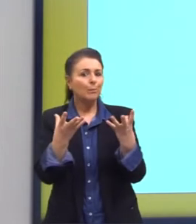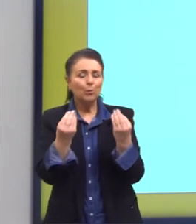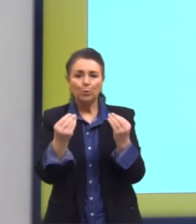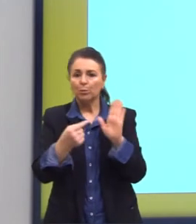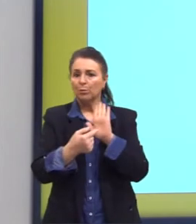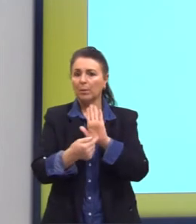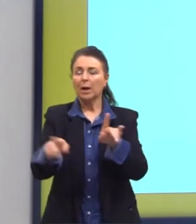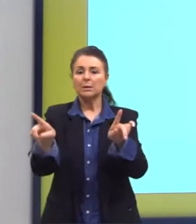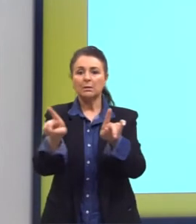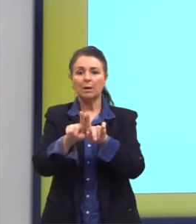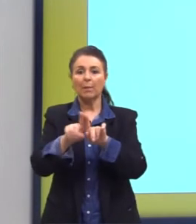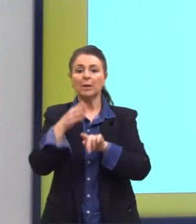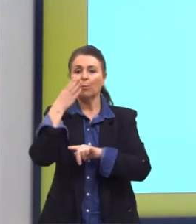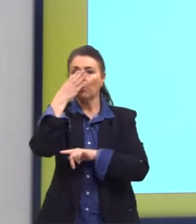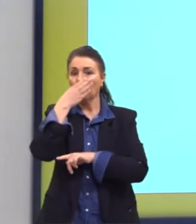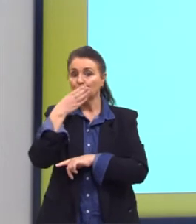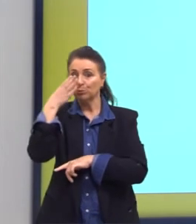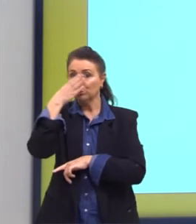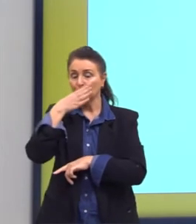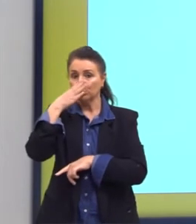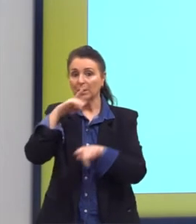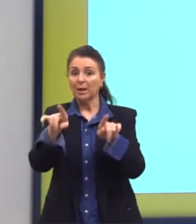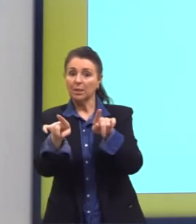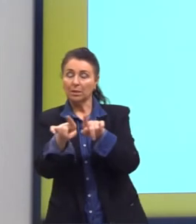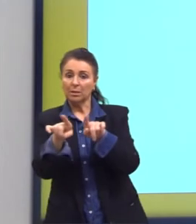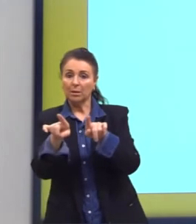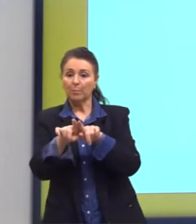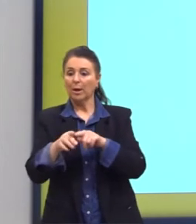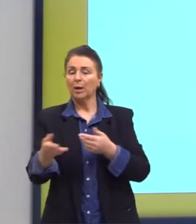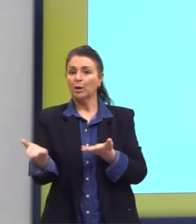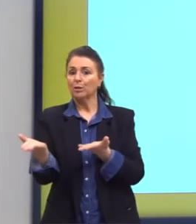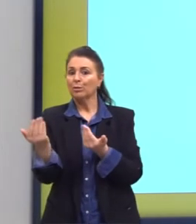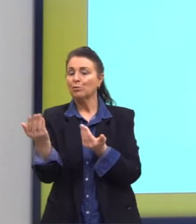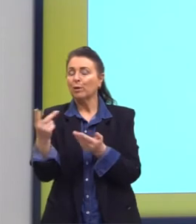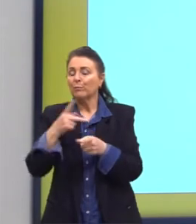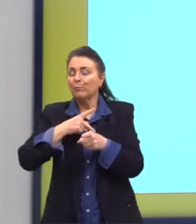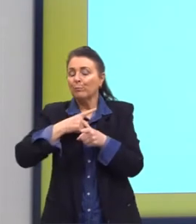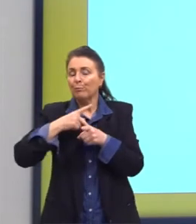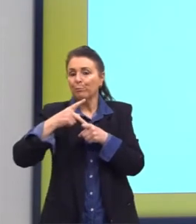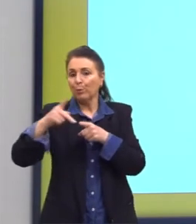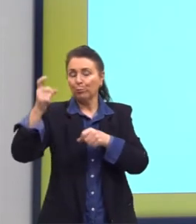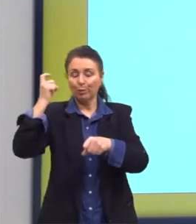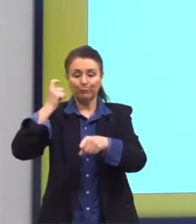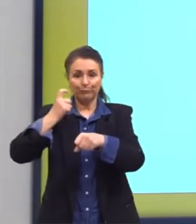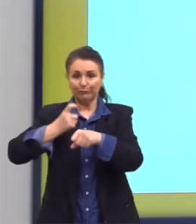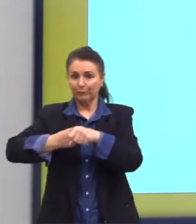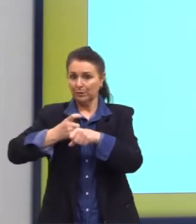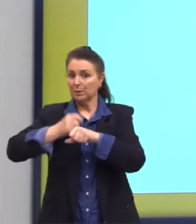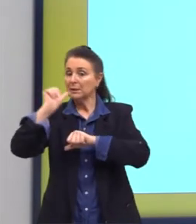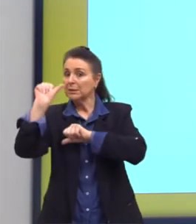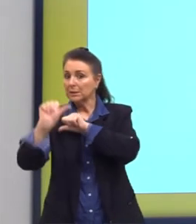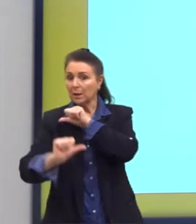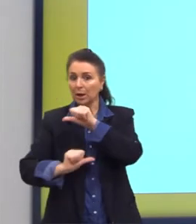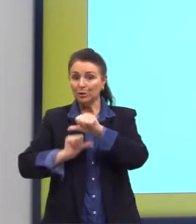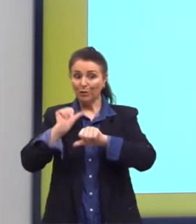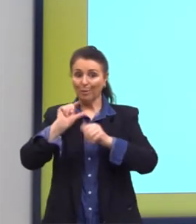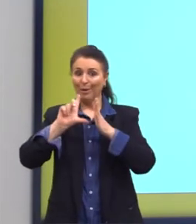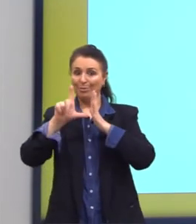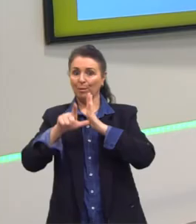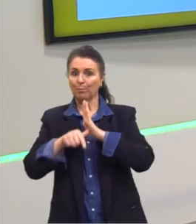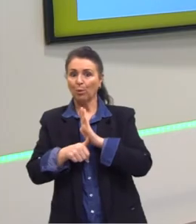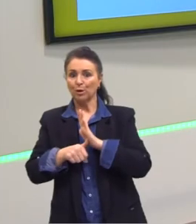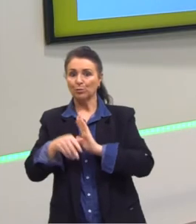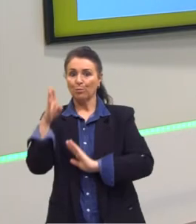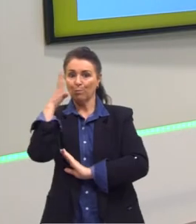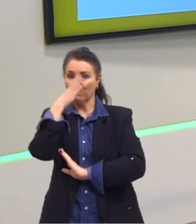como a presença da prostituição e da figura da jovem virginal, que acaba transformando-se em prostituta. Então